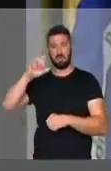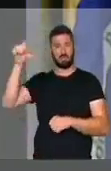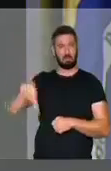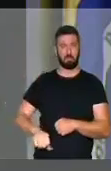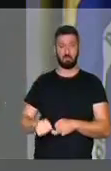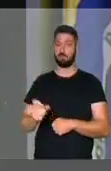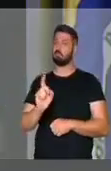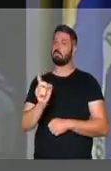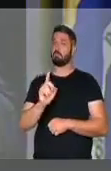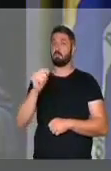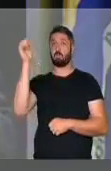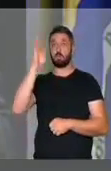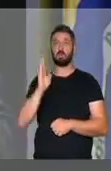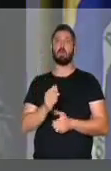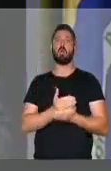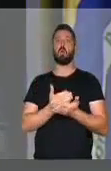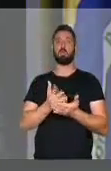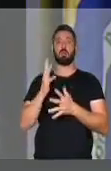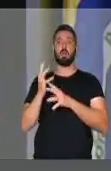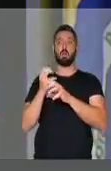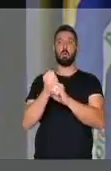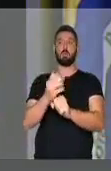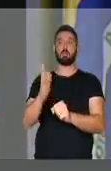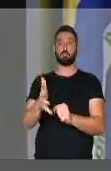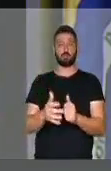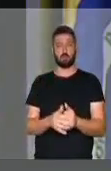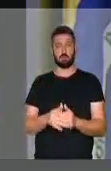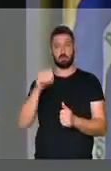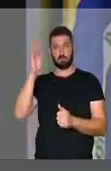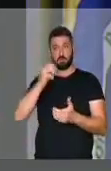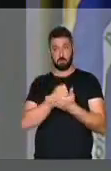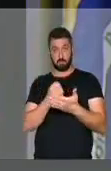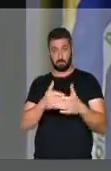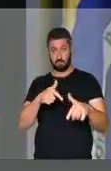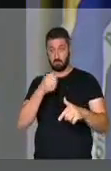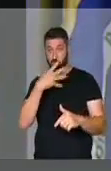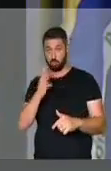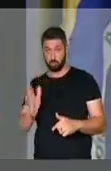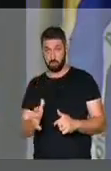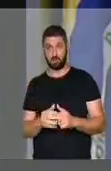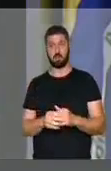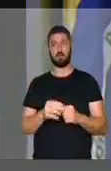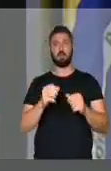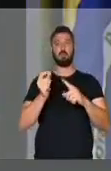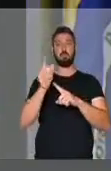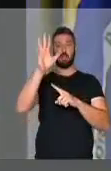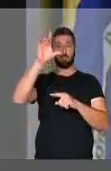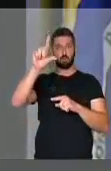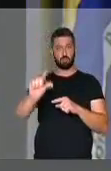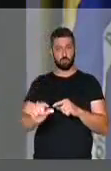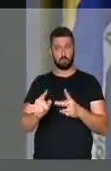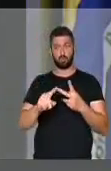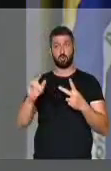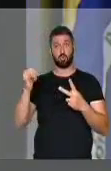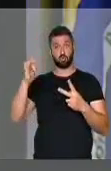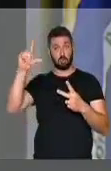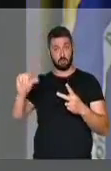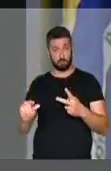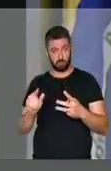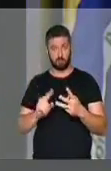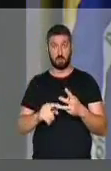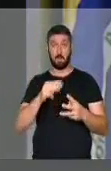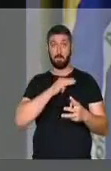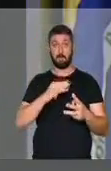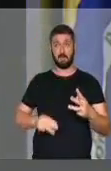baixo. Não. O Brasil já começou a retomada, já está gerando empregos, a inflação está caindo, os juros estão caindo,